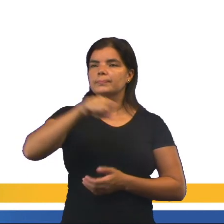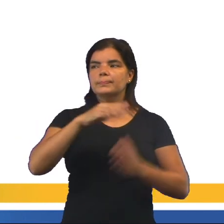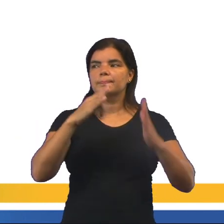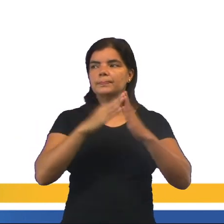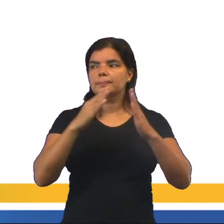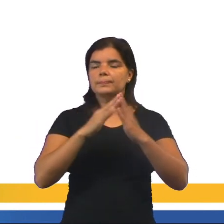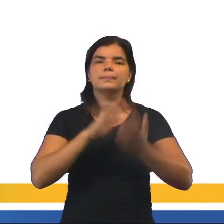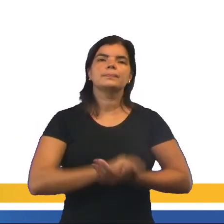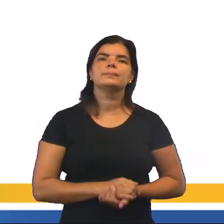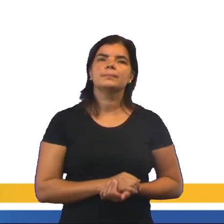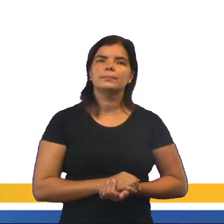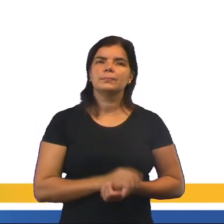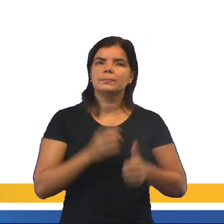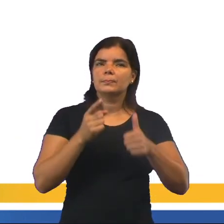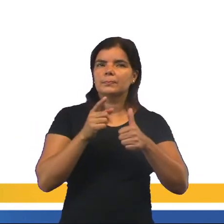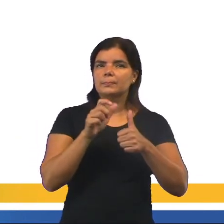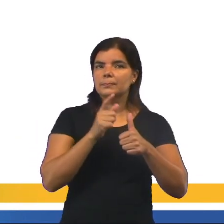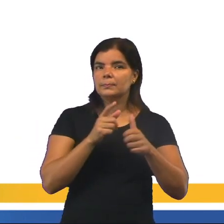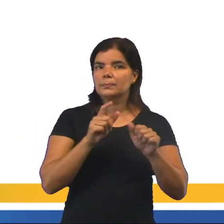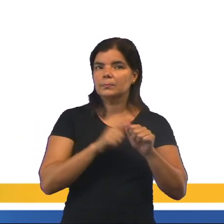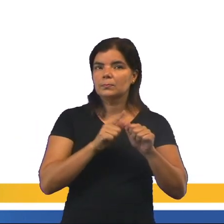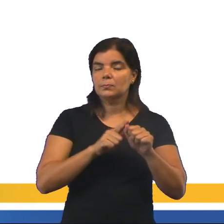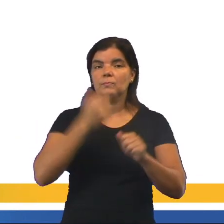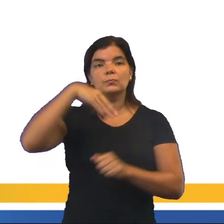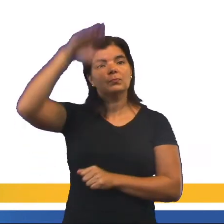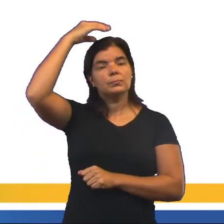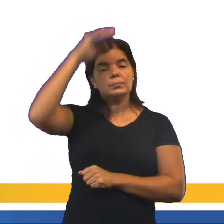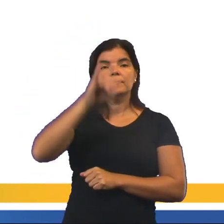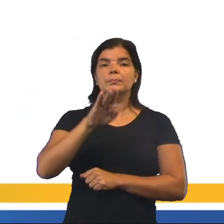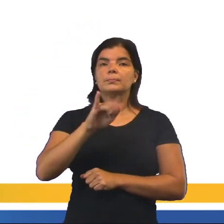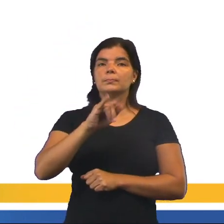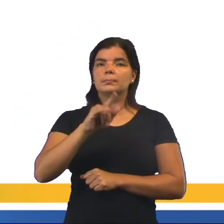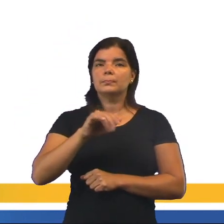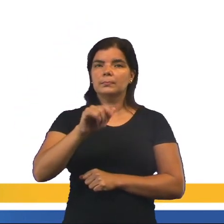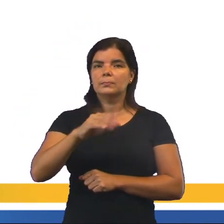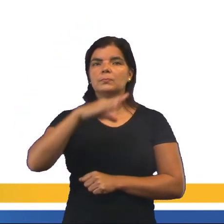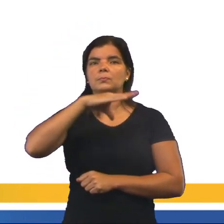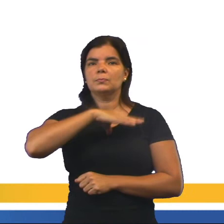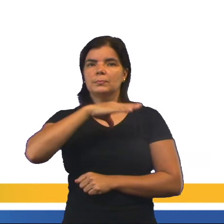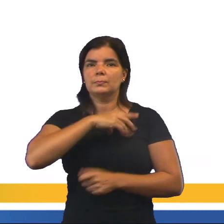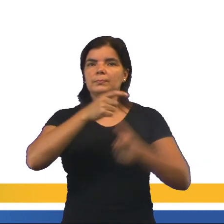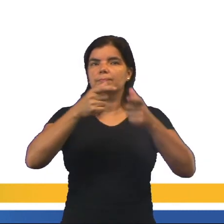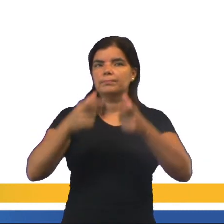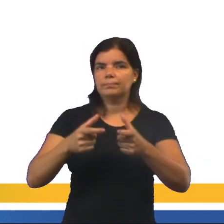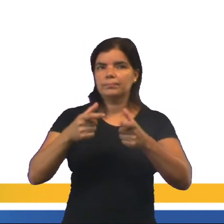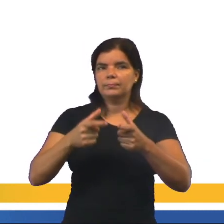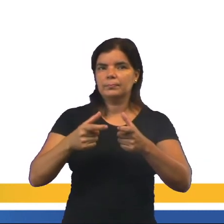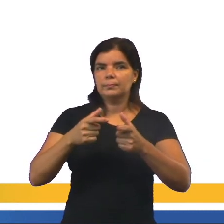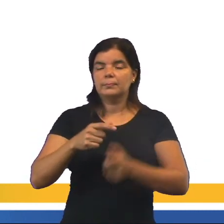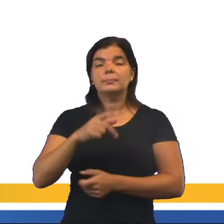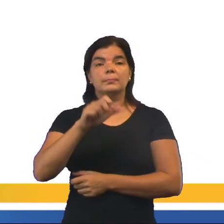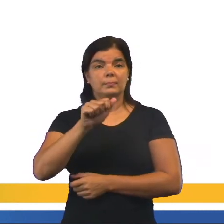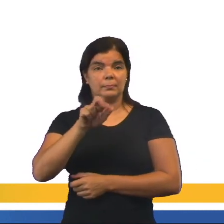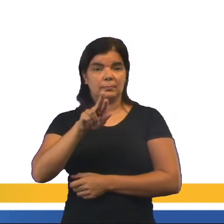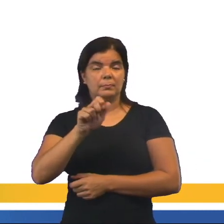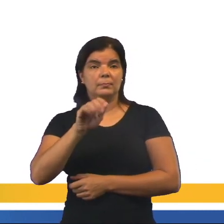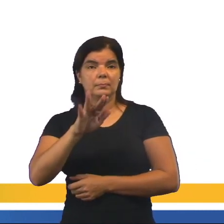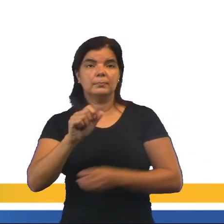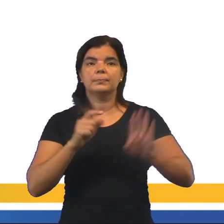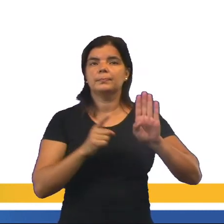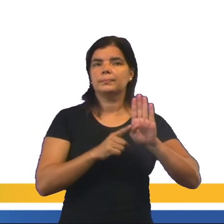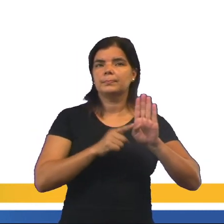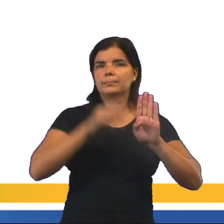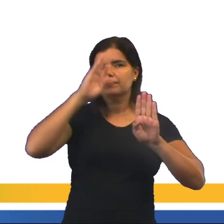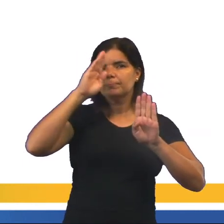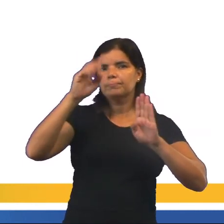vamos comigo. A questão A. O Império Bizantino é um nome dado a uma cidade localizada na Península Árabe? B.